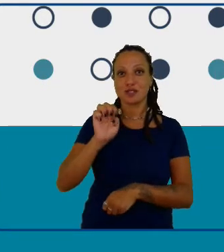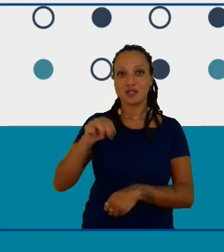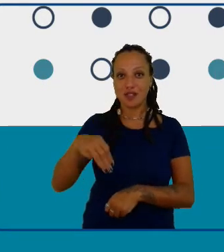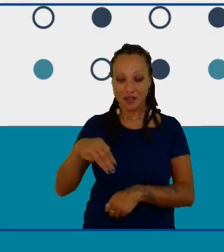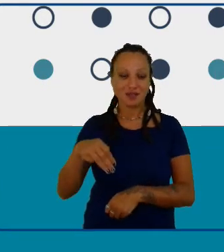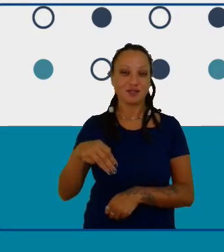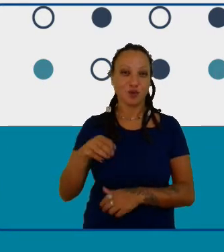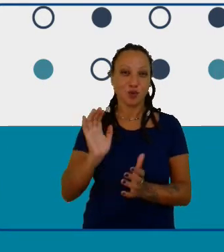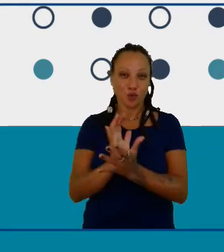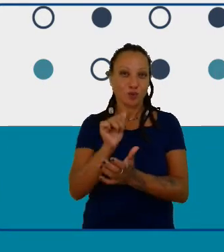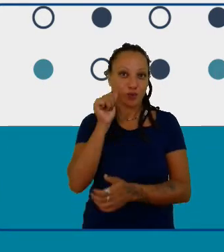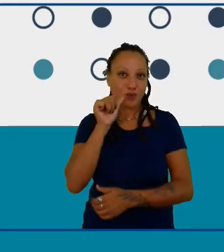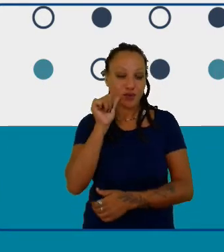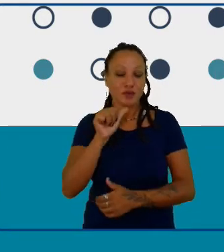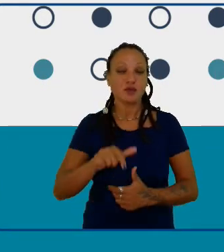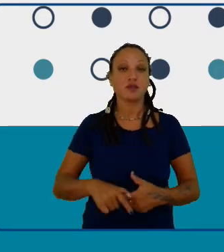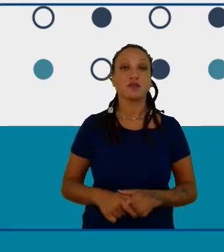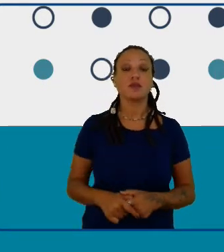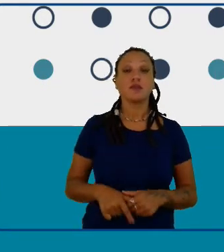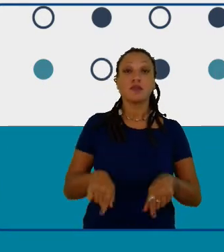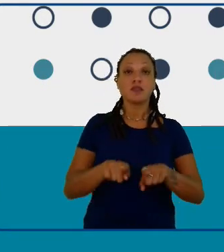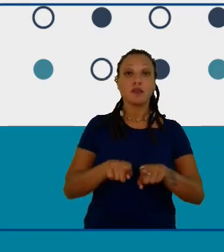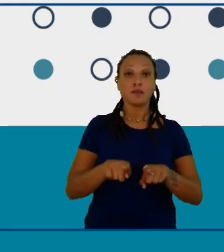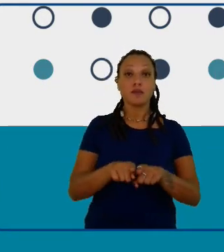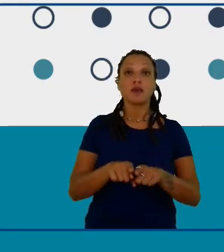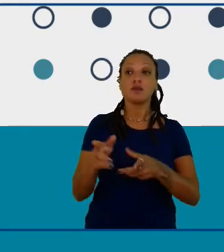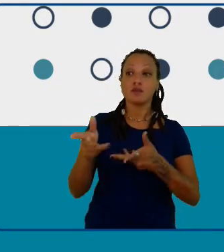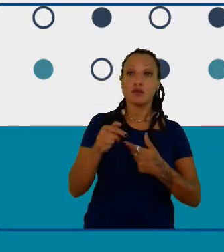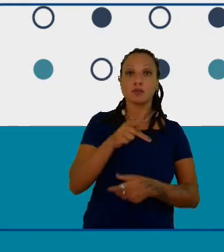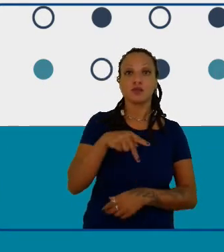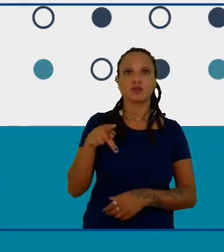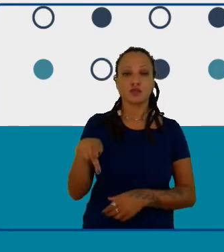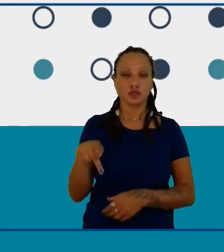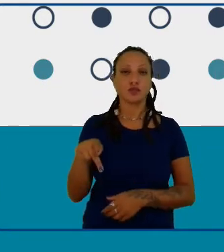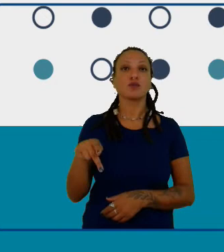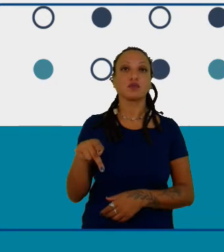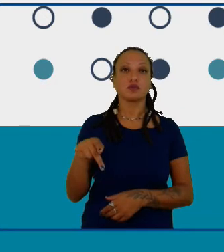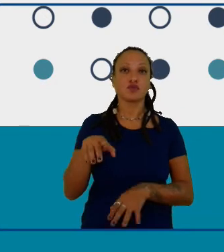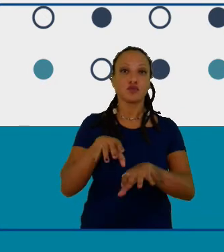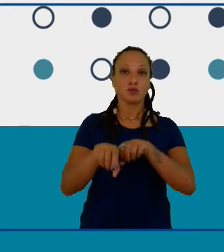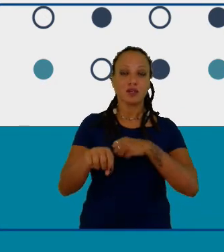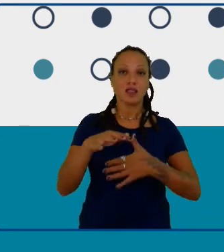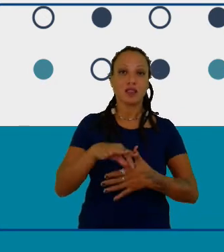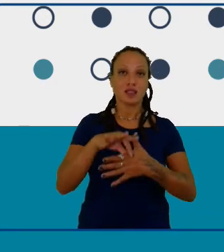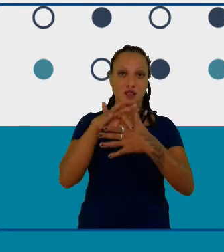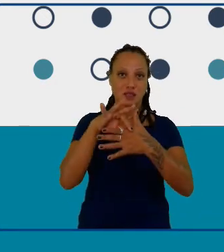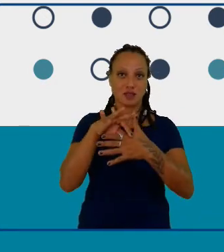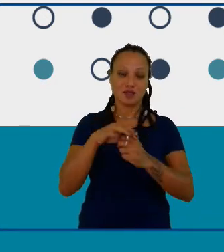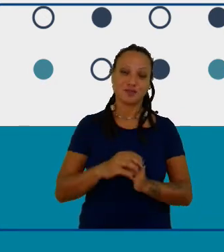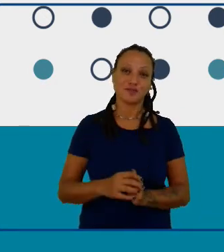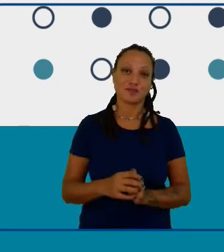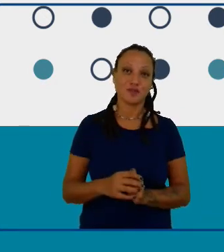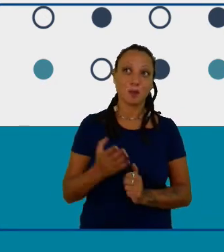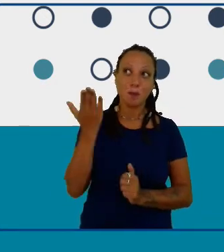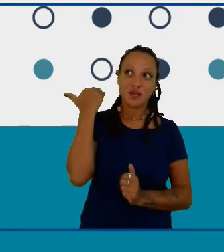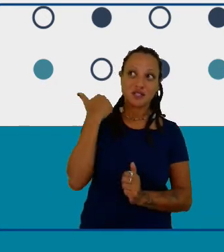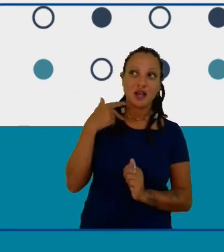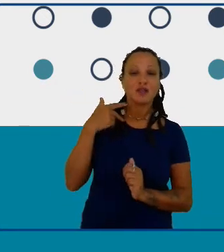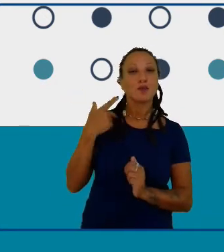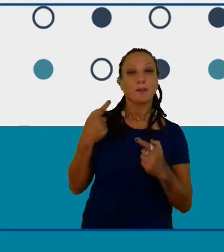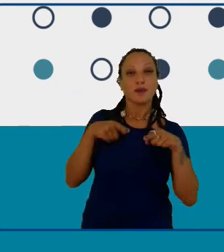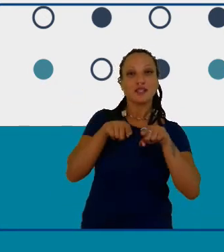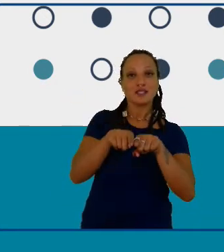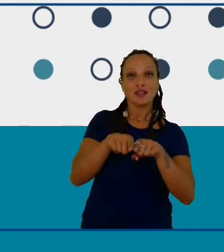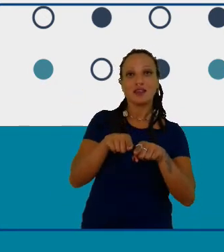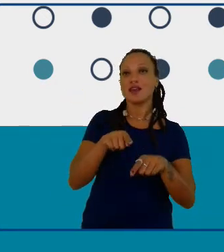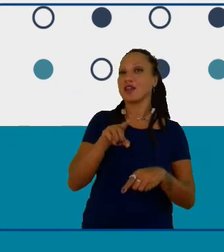alguns professores também para o curso de formação de líderes então a nossa parceria começou como um piloto agora já está se estabelecendo